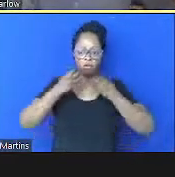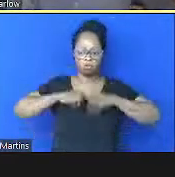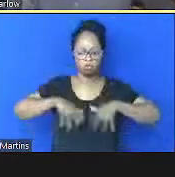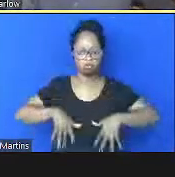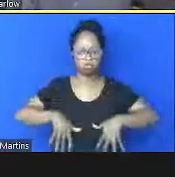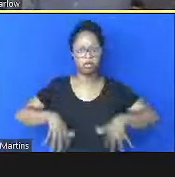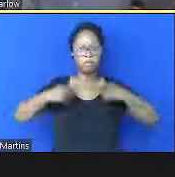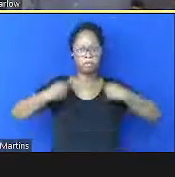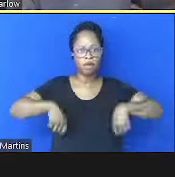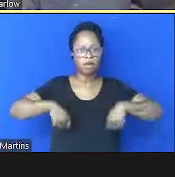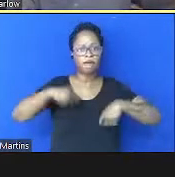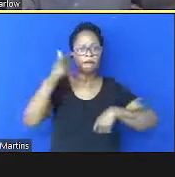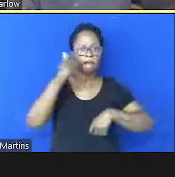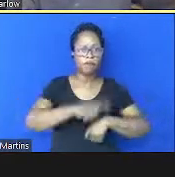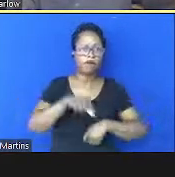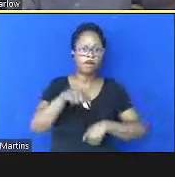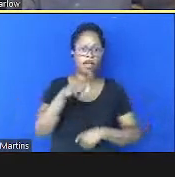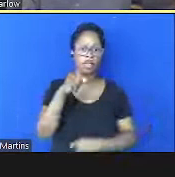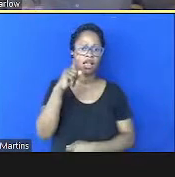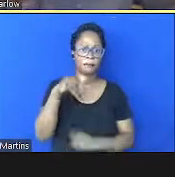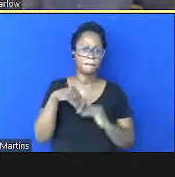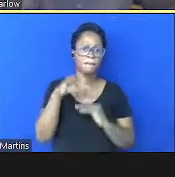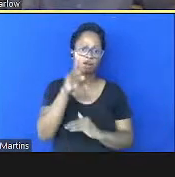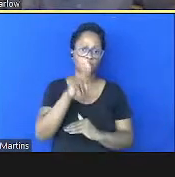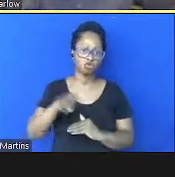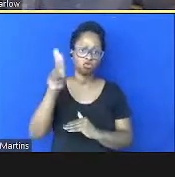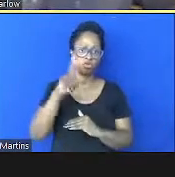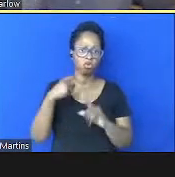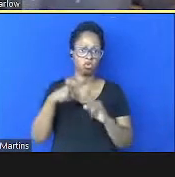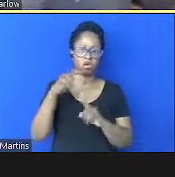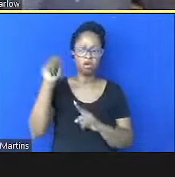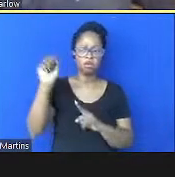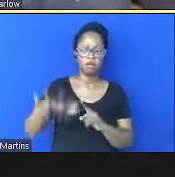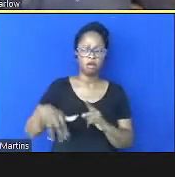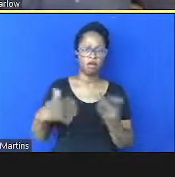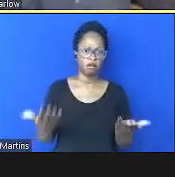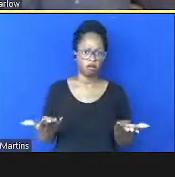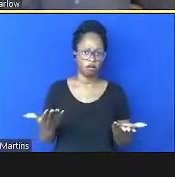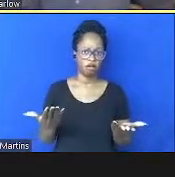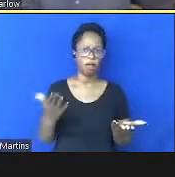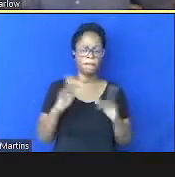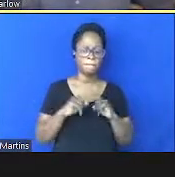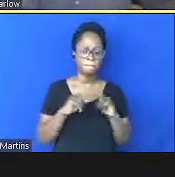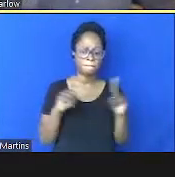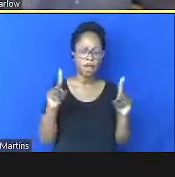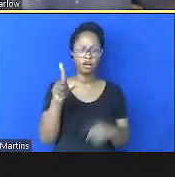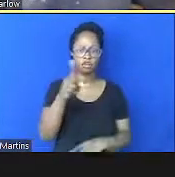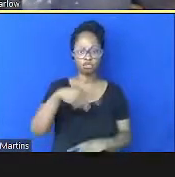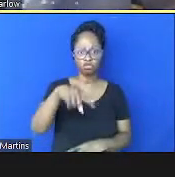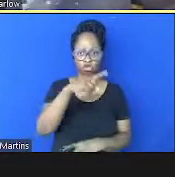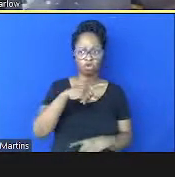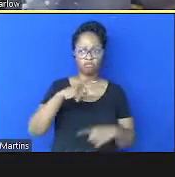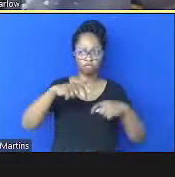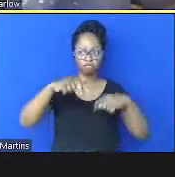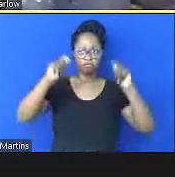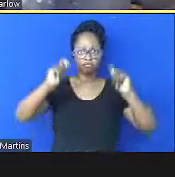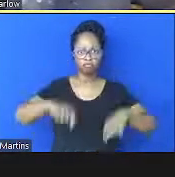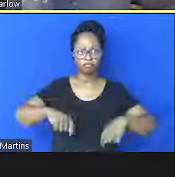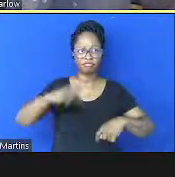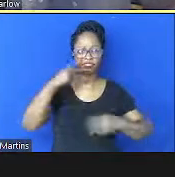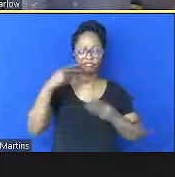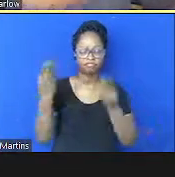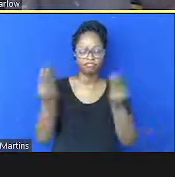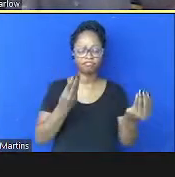trans e elas são muito utilizadas porque são baratas mas se a gente lidasse com essa questão